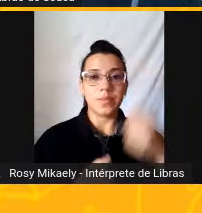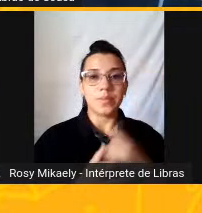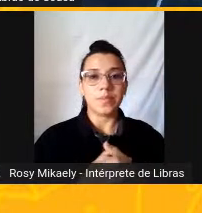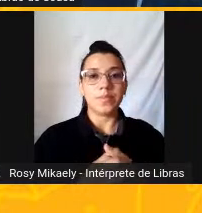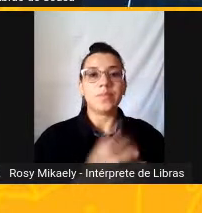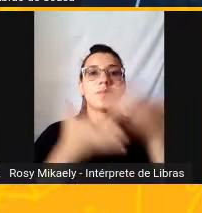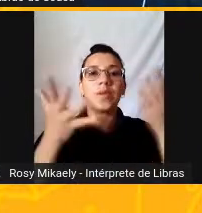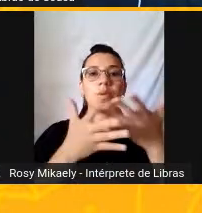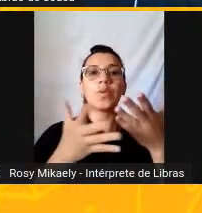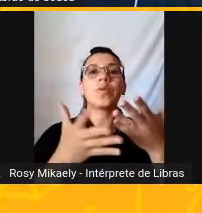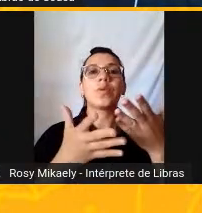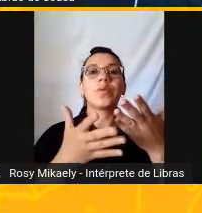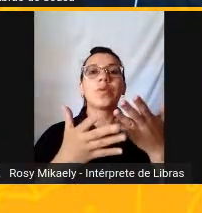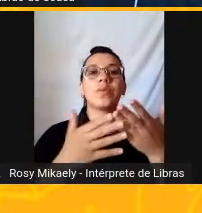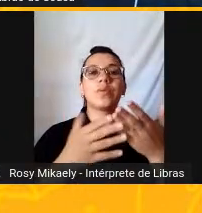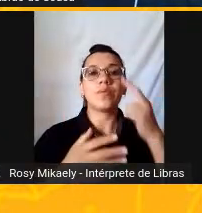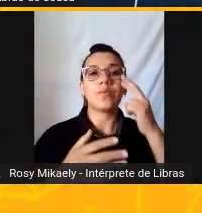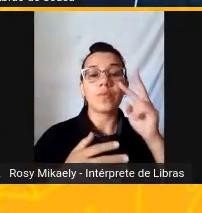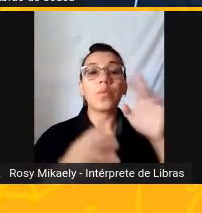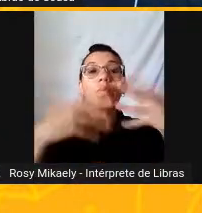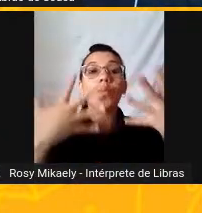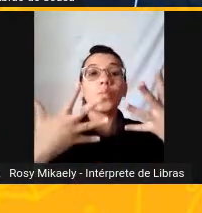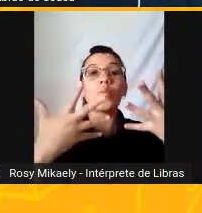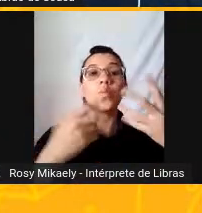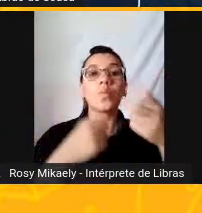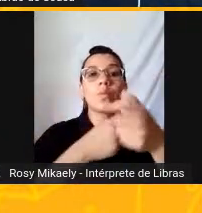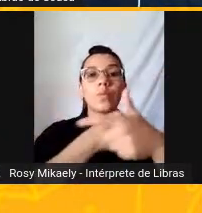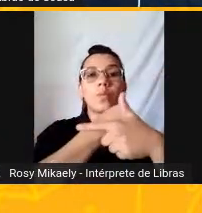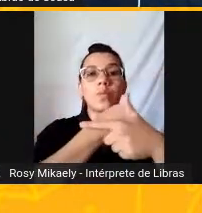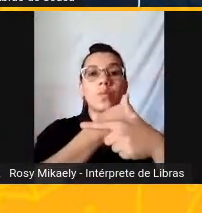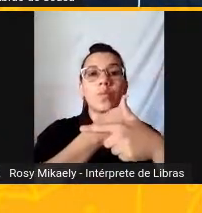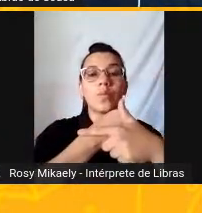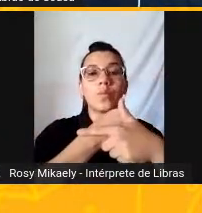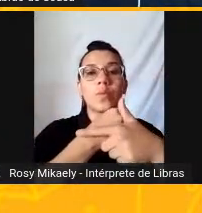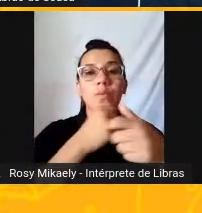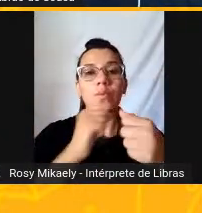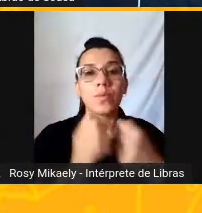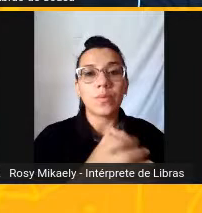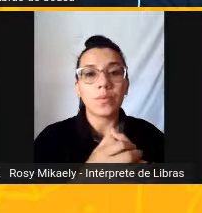funções são? Seis, não isso, gente? Quais são essas funções?